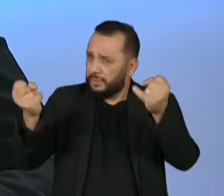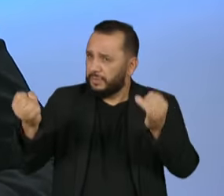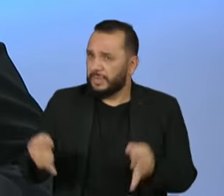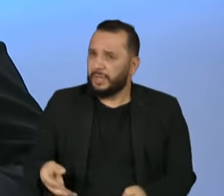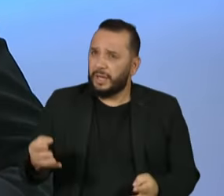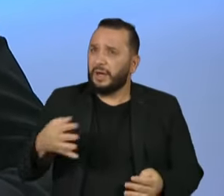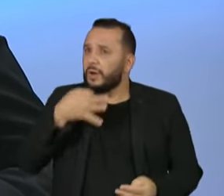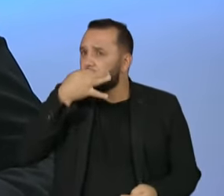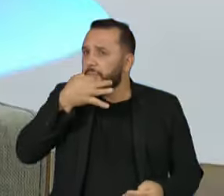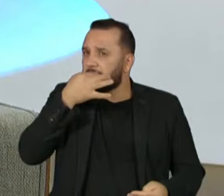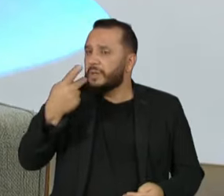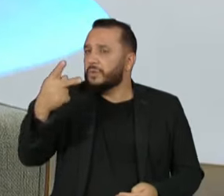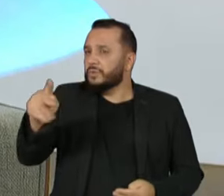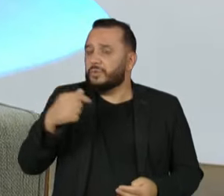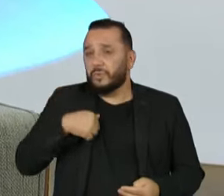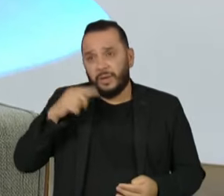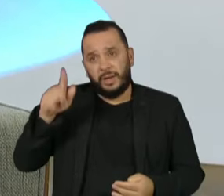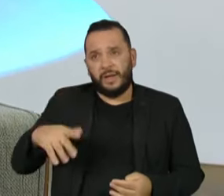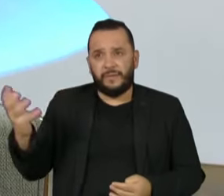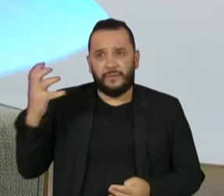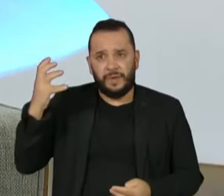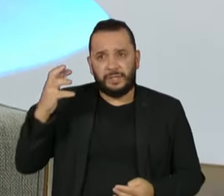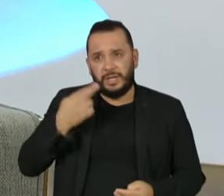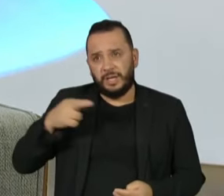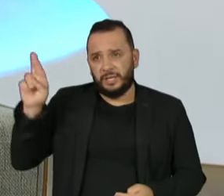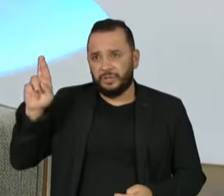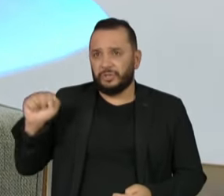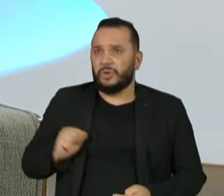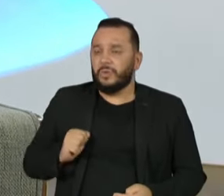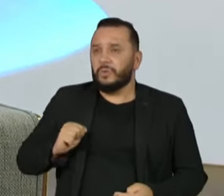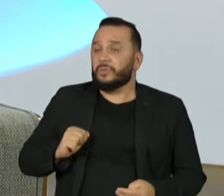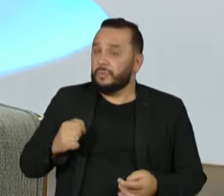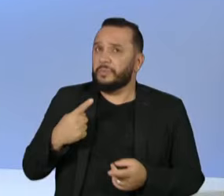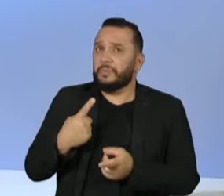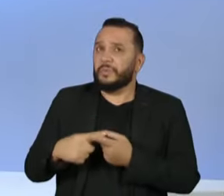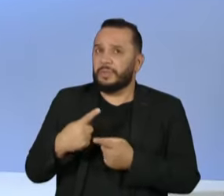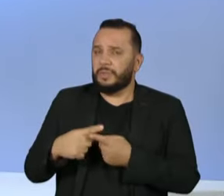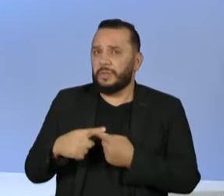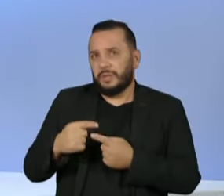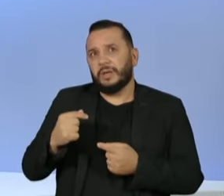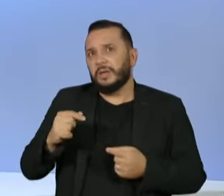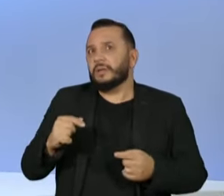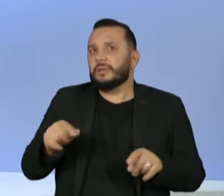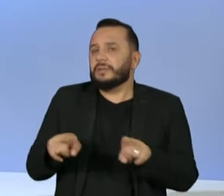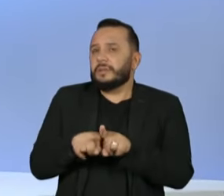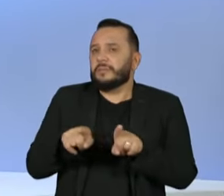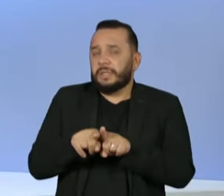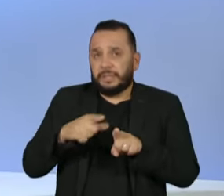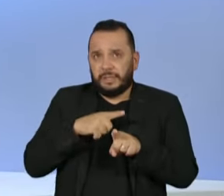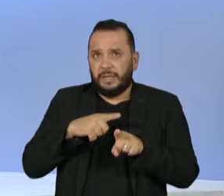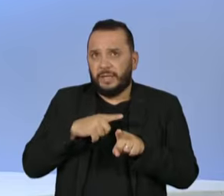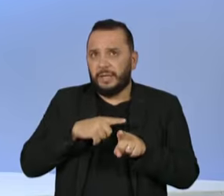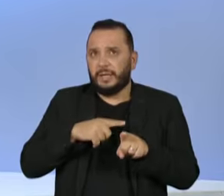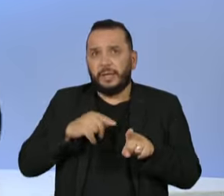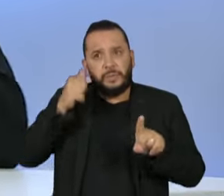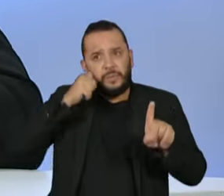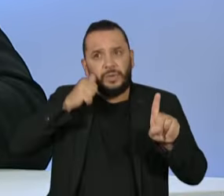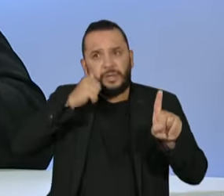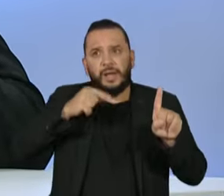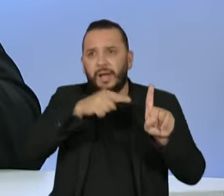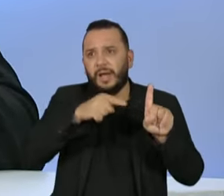posição? É crença religiosa? Essa crença religiosa, ela está acima da liberdade individual das mulheres?